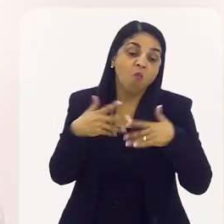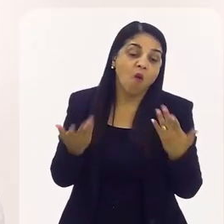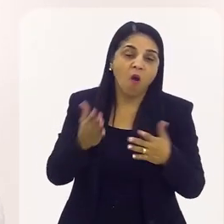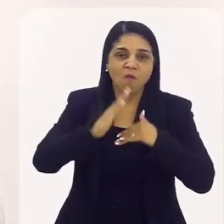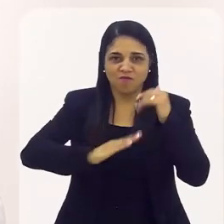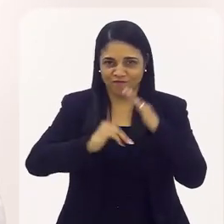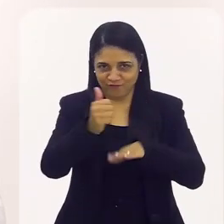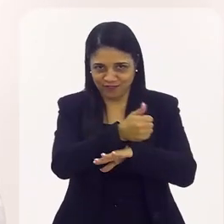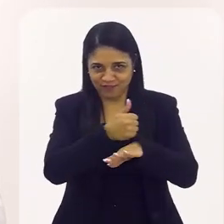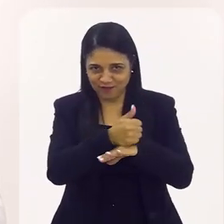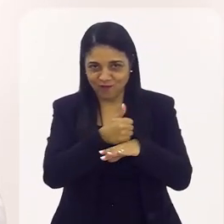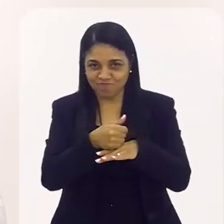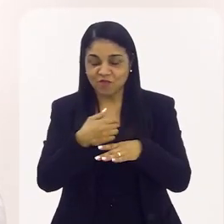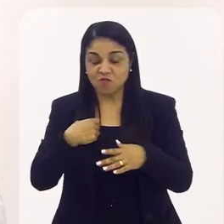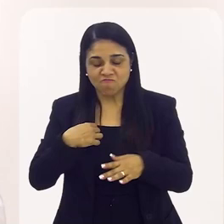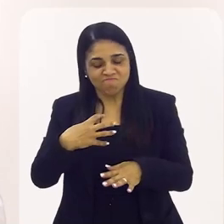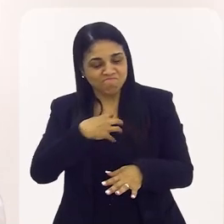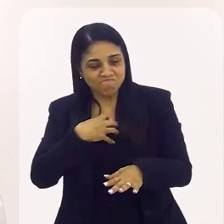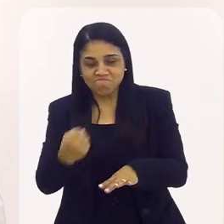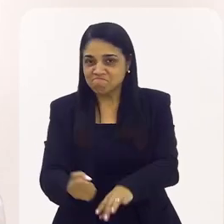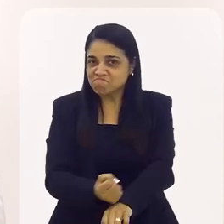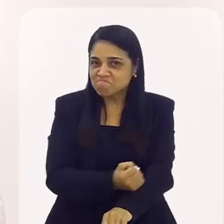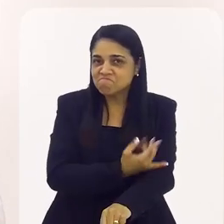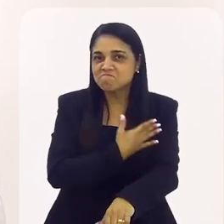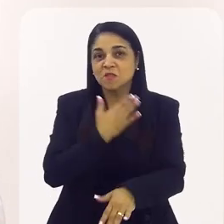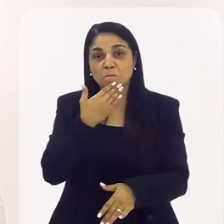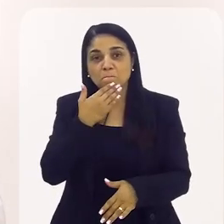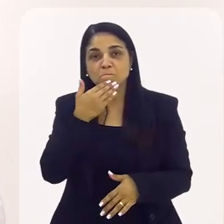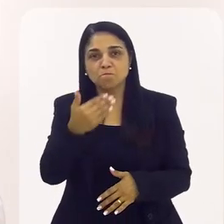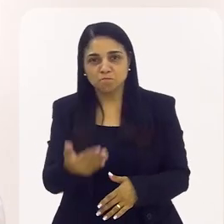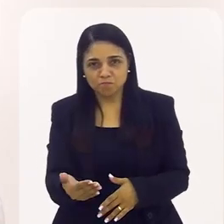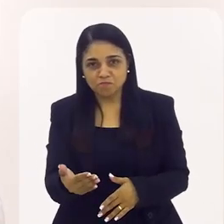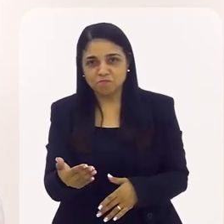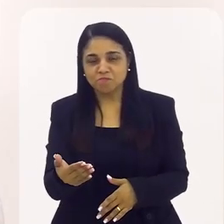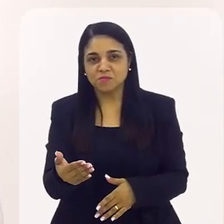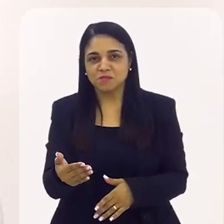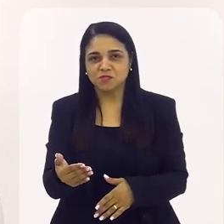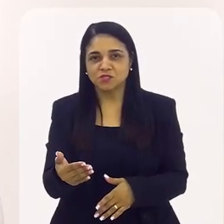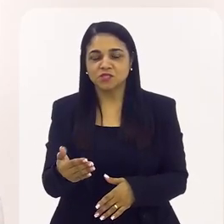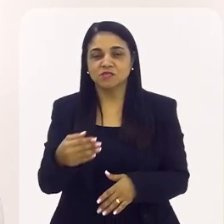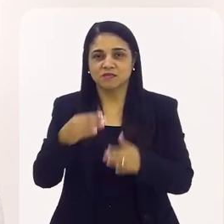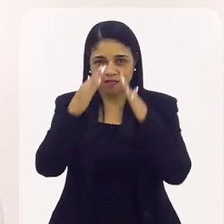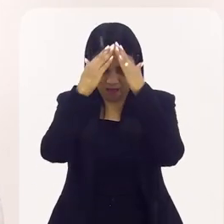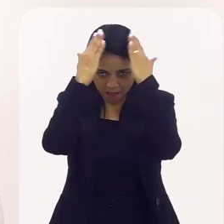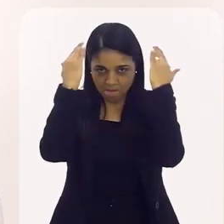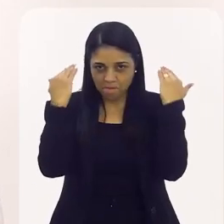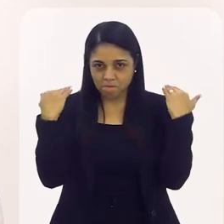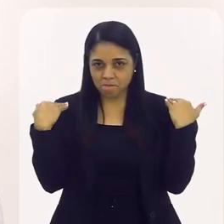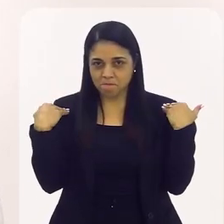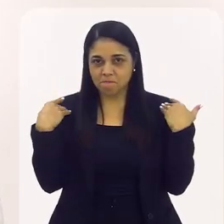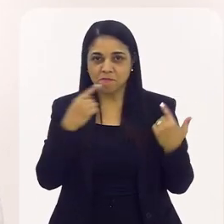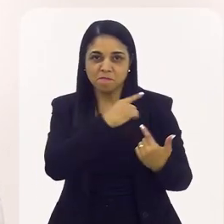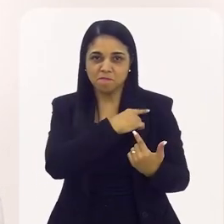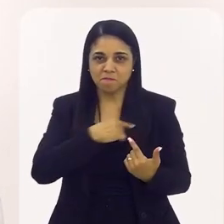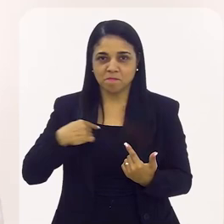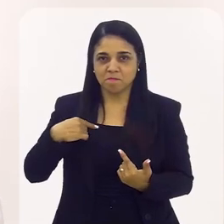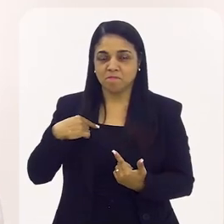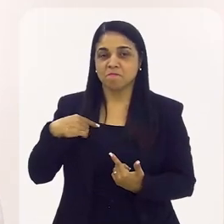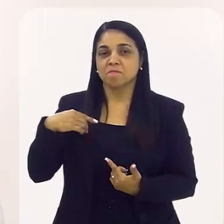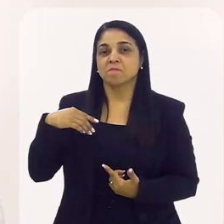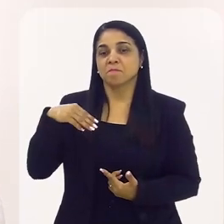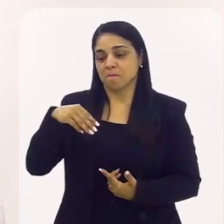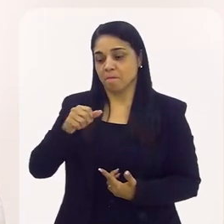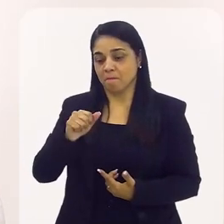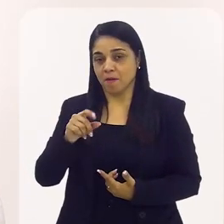emocionei demais com aquilo e pedi à Madre Maribel que respondesse a ela, que não